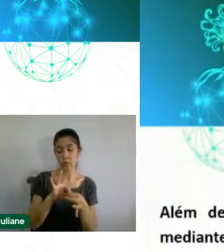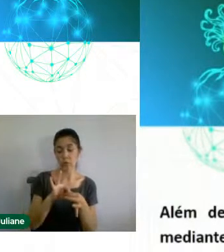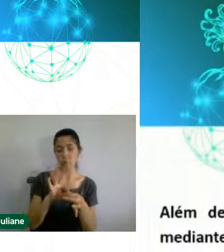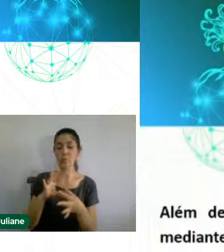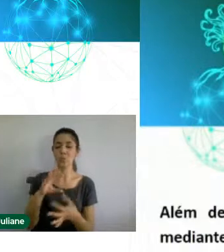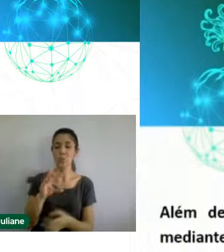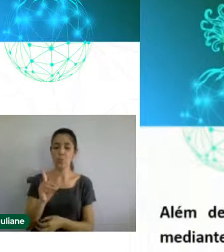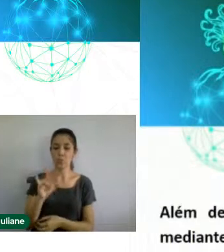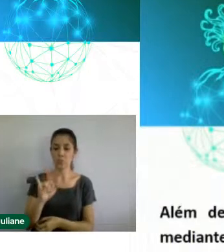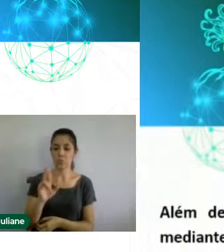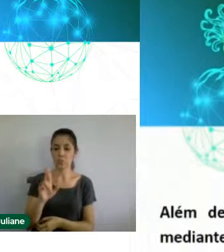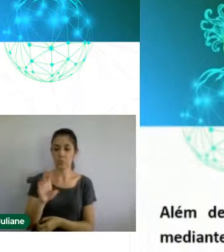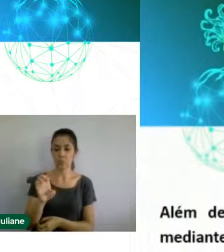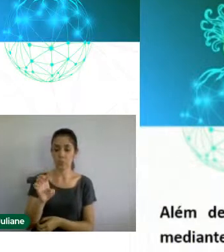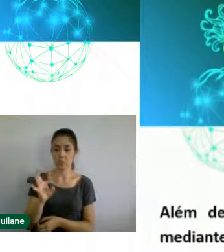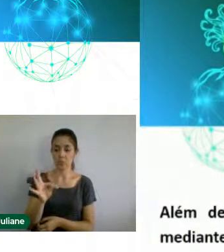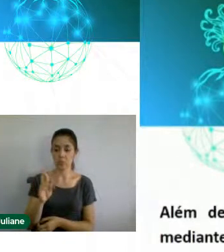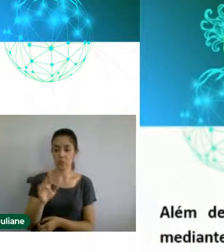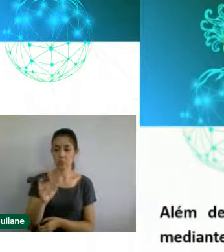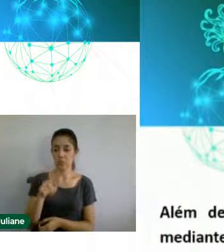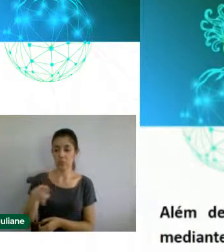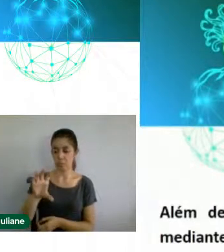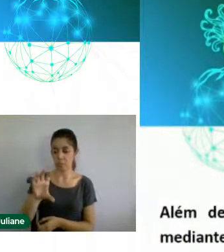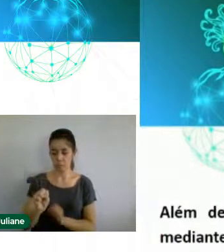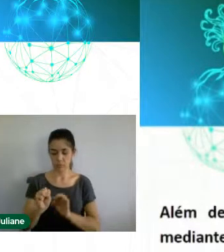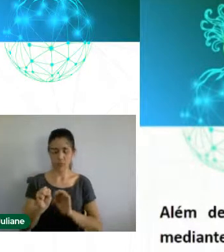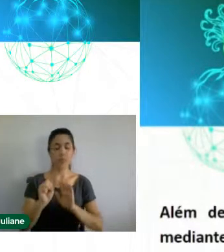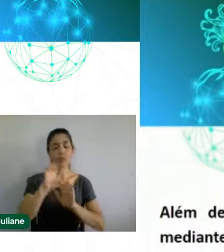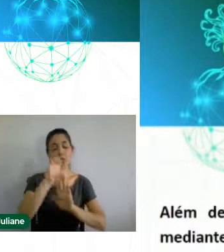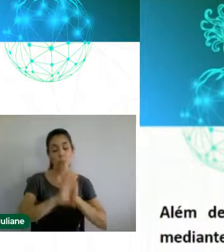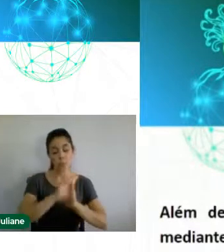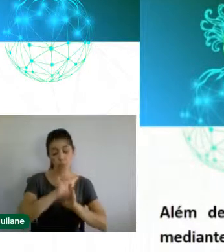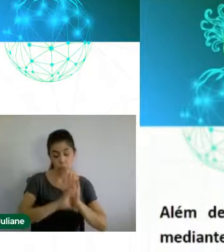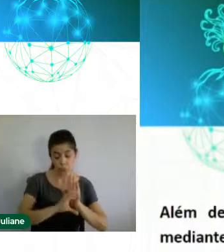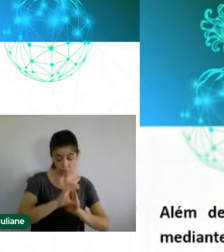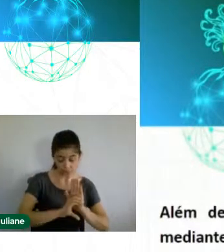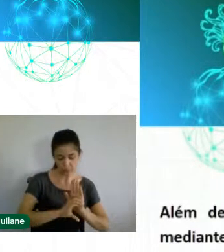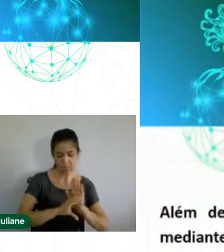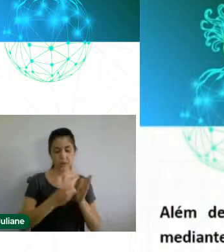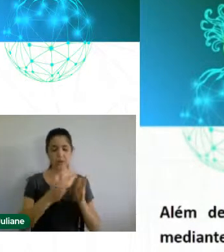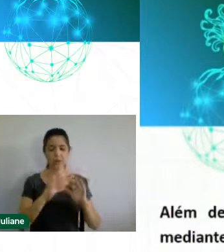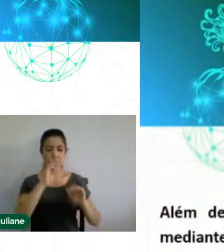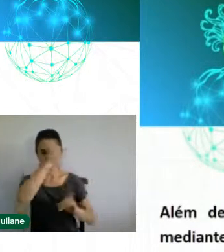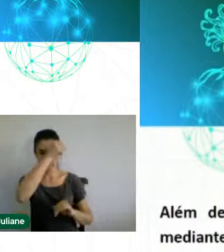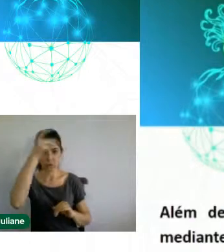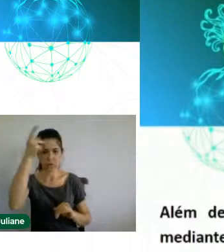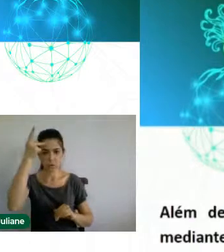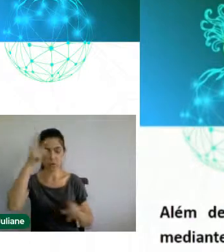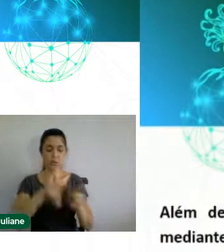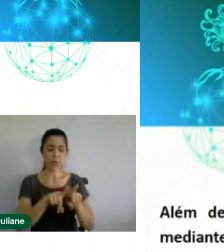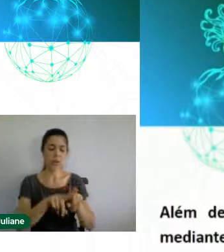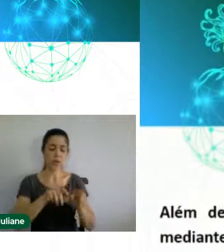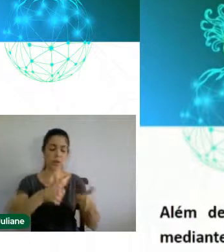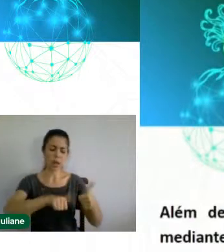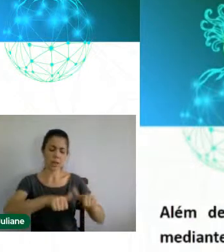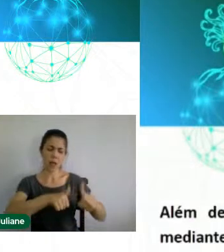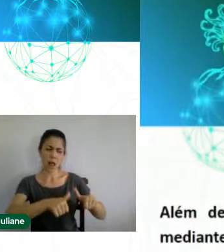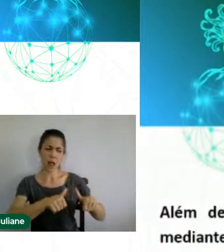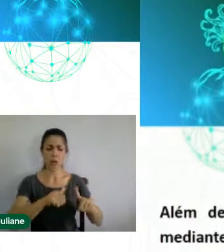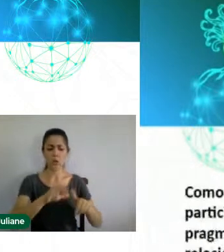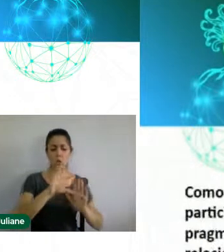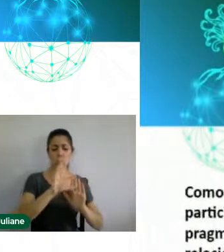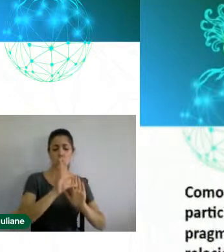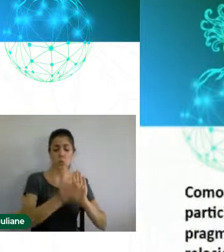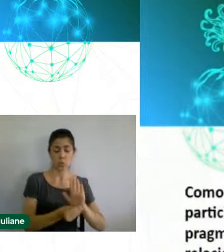municipalidades de origem, além da análise de conteúdo. Como resultado do mapeamento